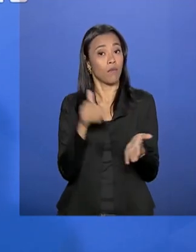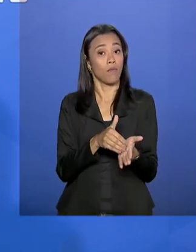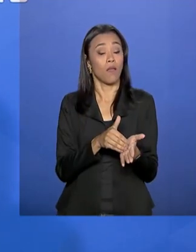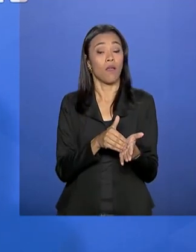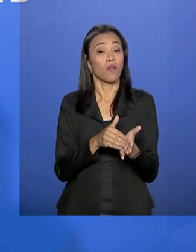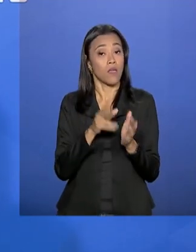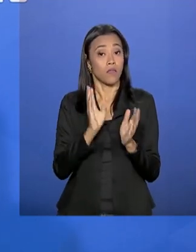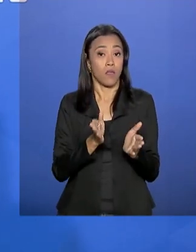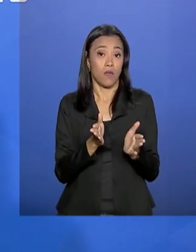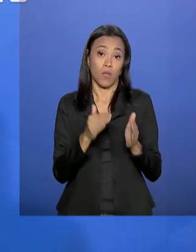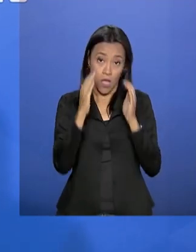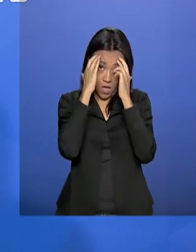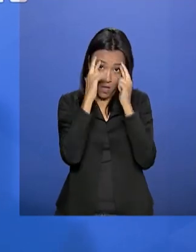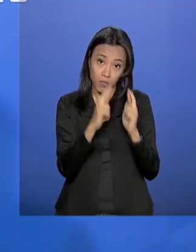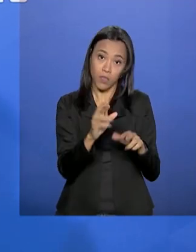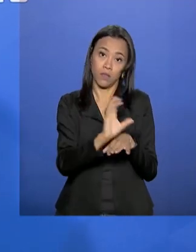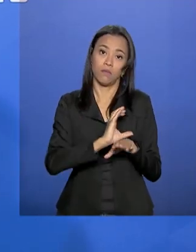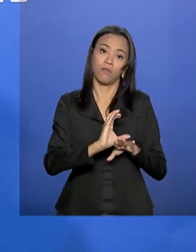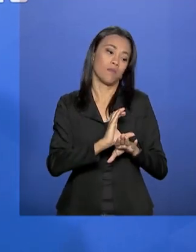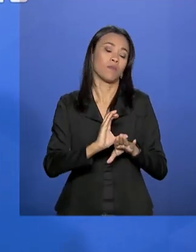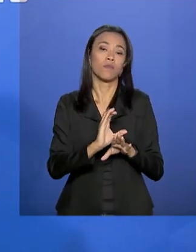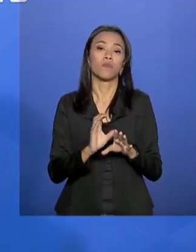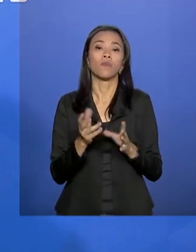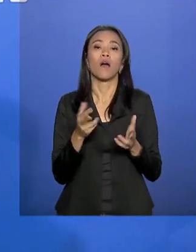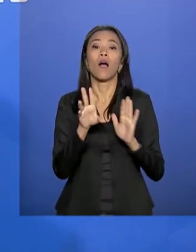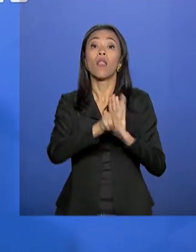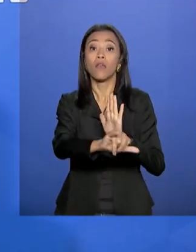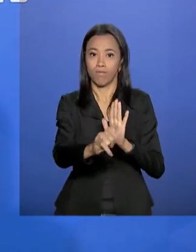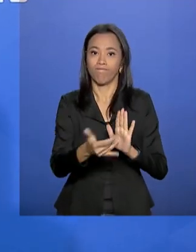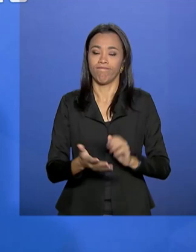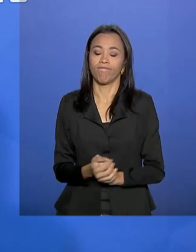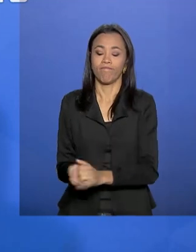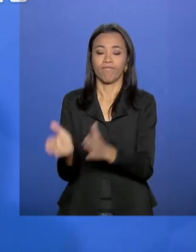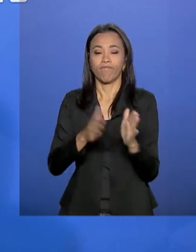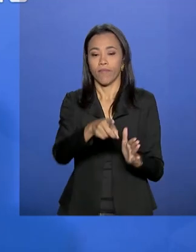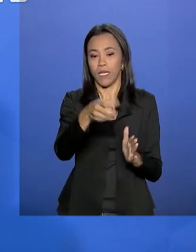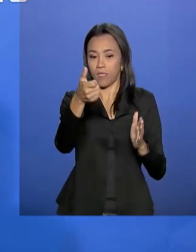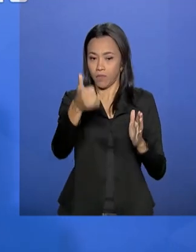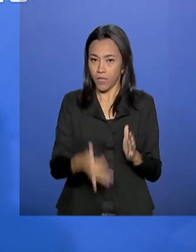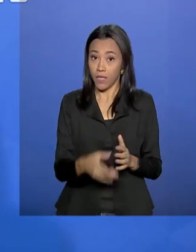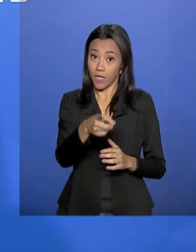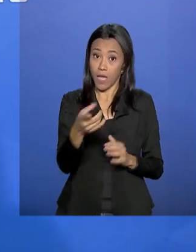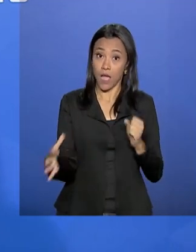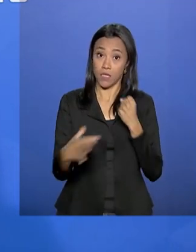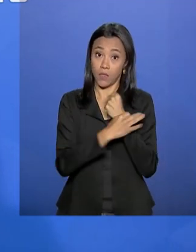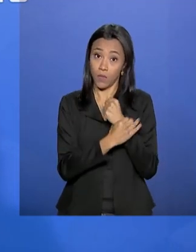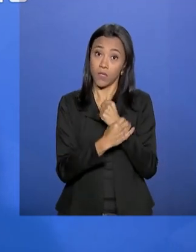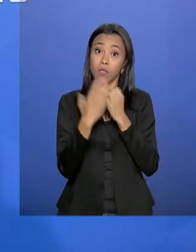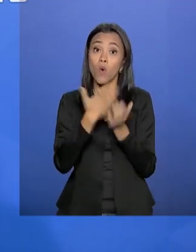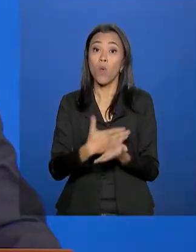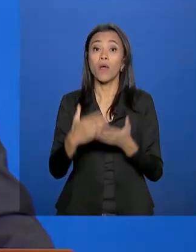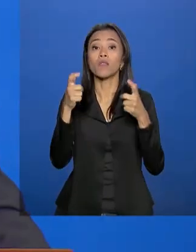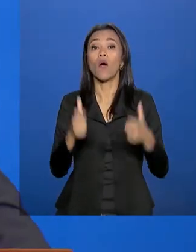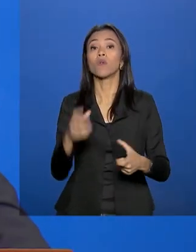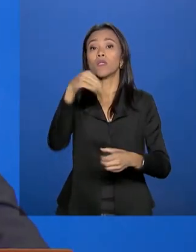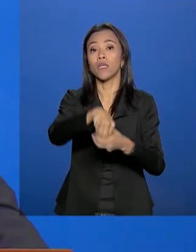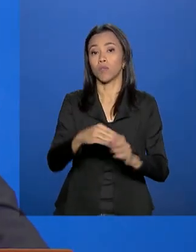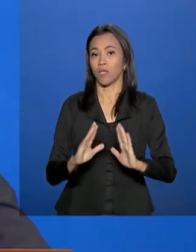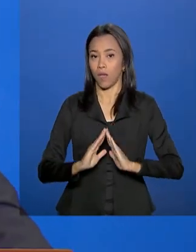minhas andanças pelo Brasil, ao longo dos últimos quatro anos, isso é pessoal meu, que a segurança pública começa dentro de casa.